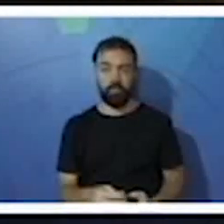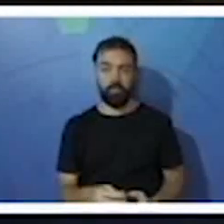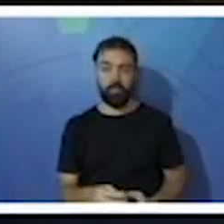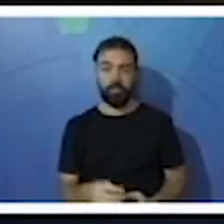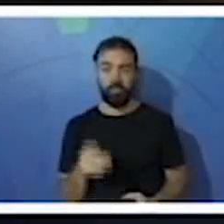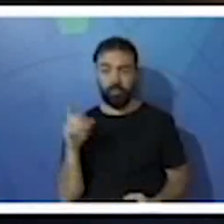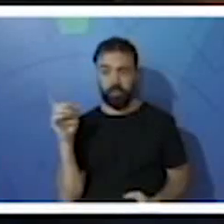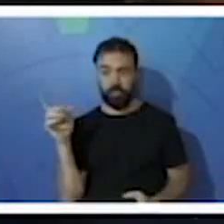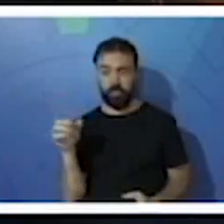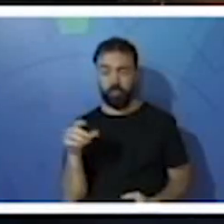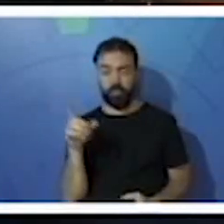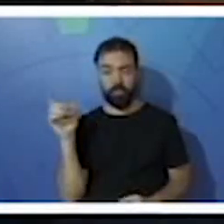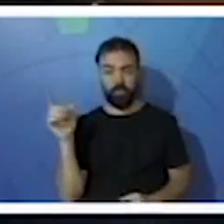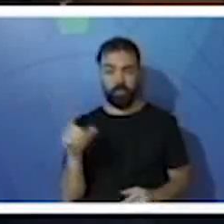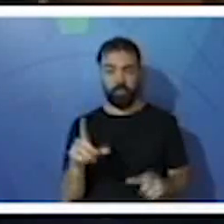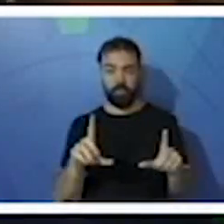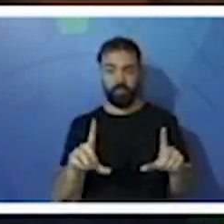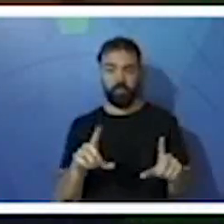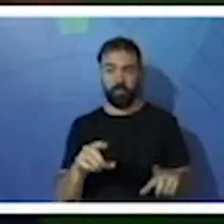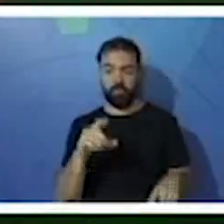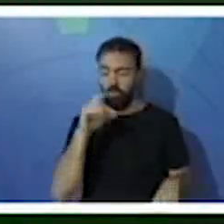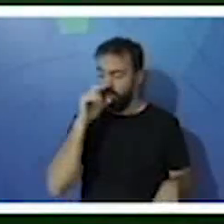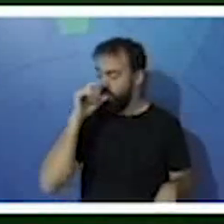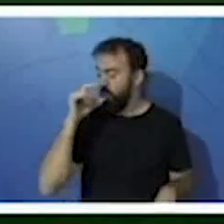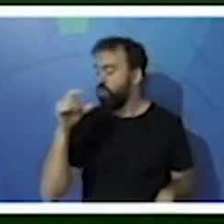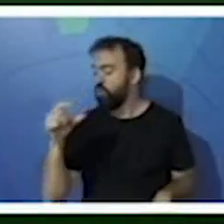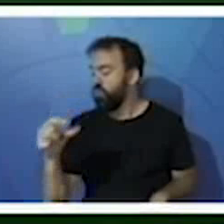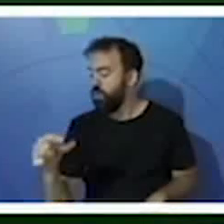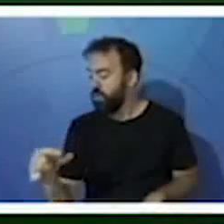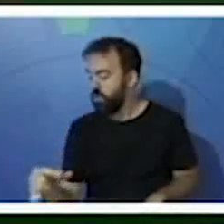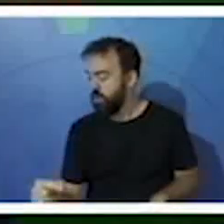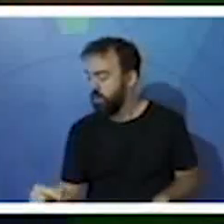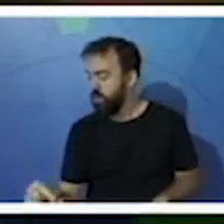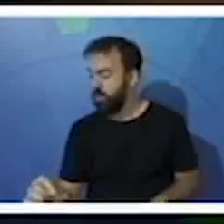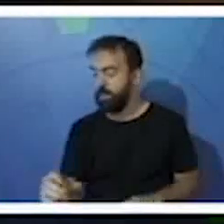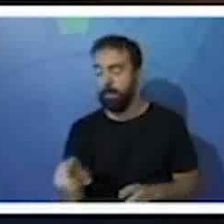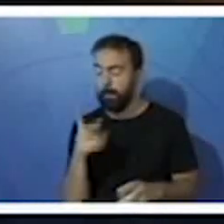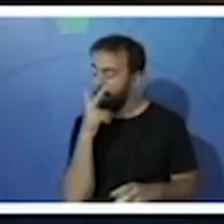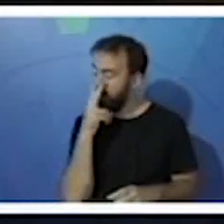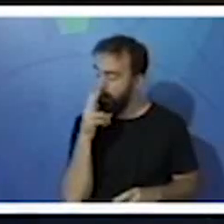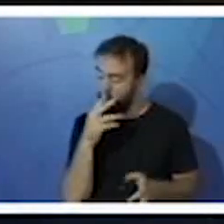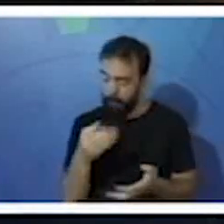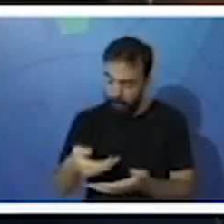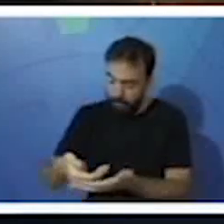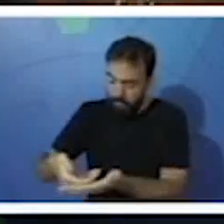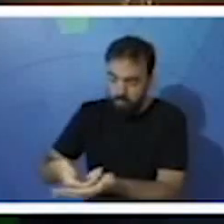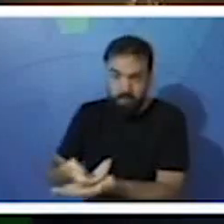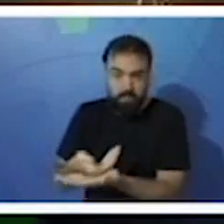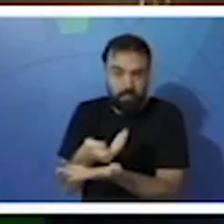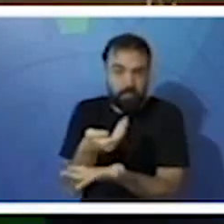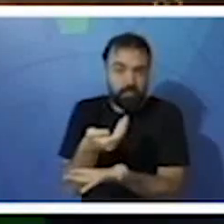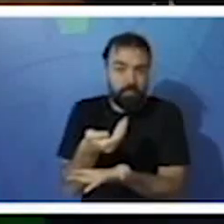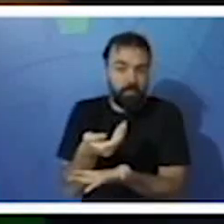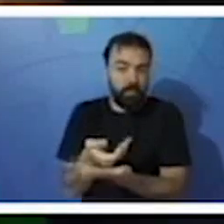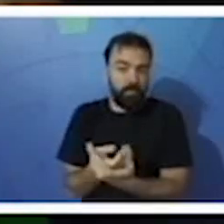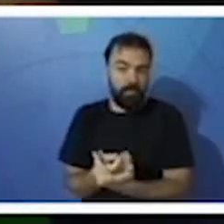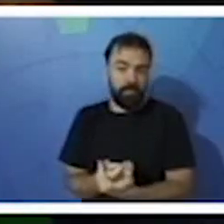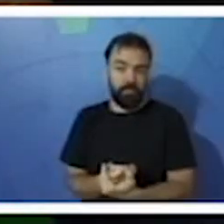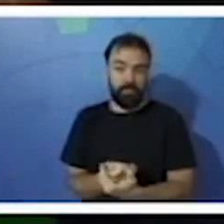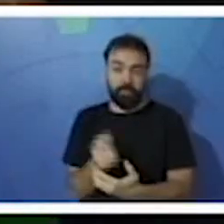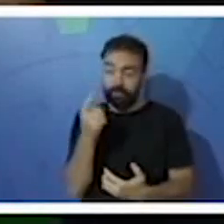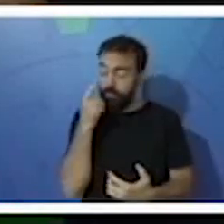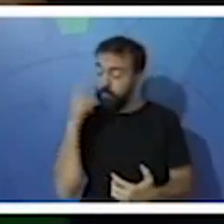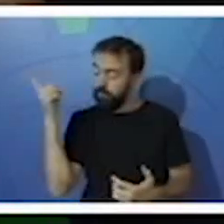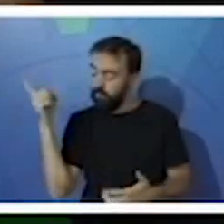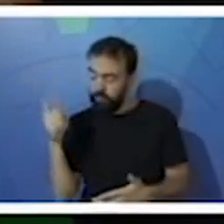do colheiro, como o próprio nome informa, parece uma colher. Olha aqui, parece